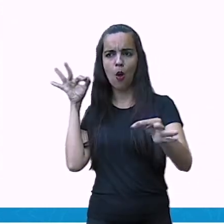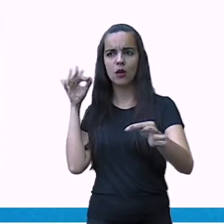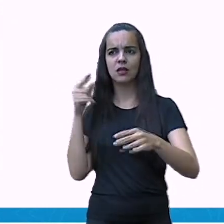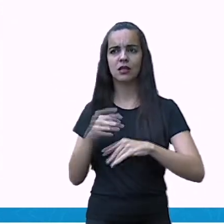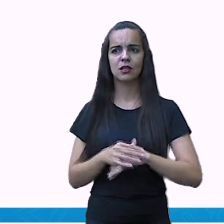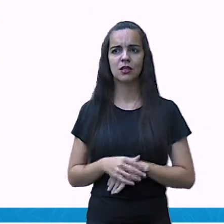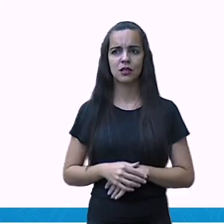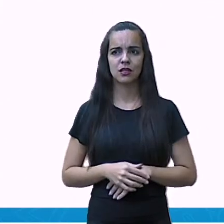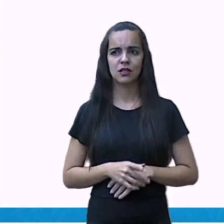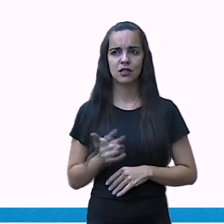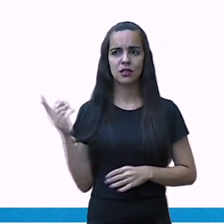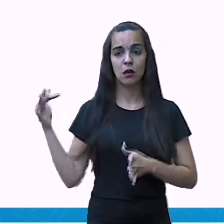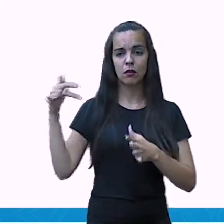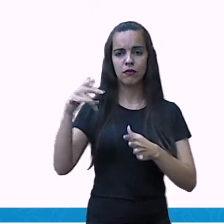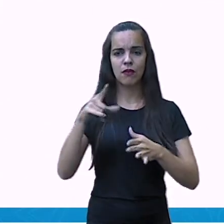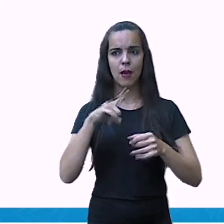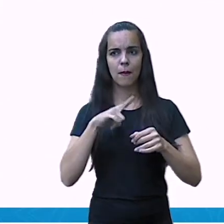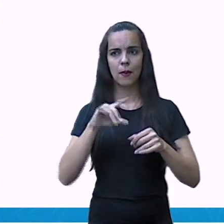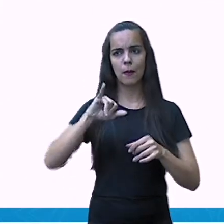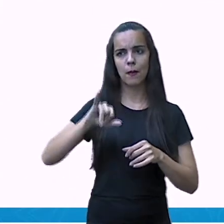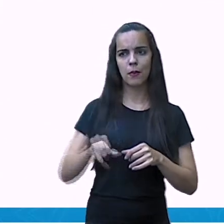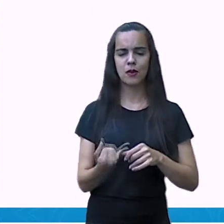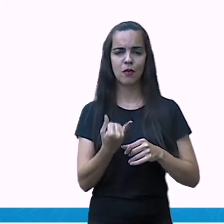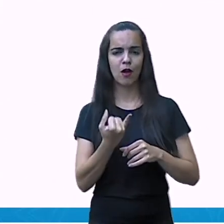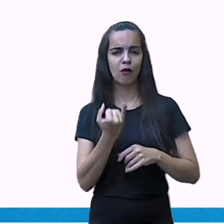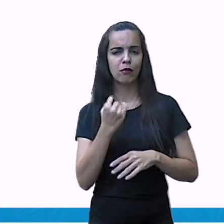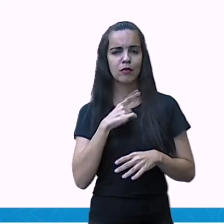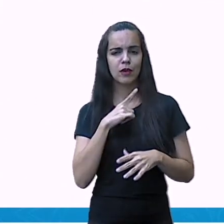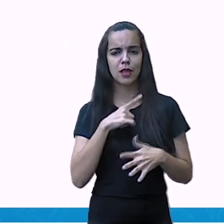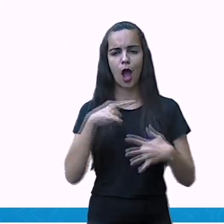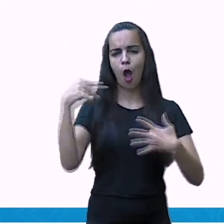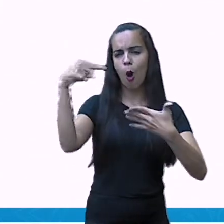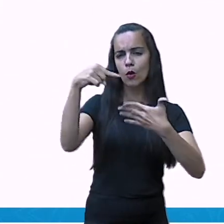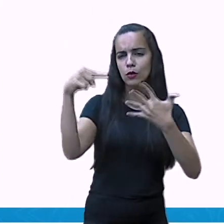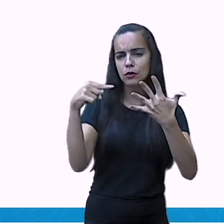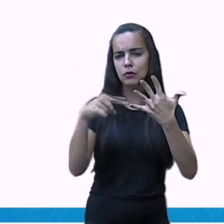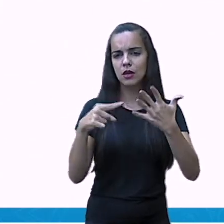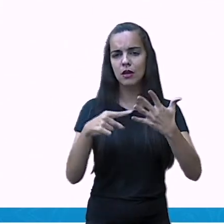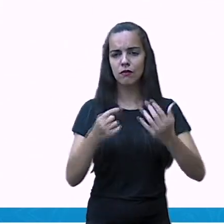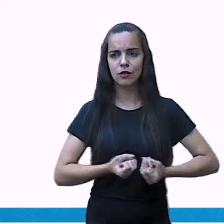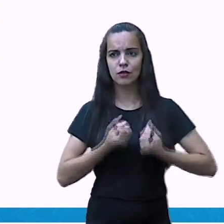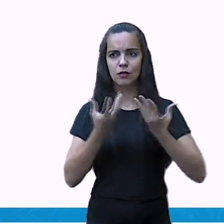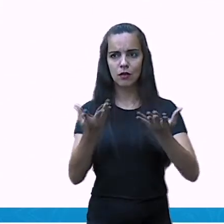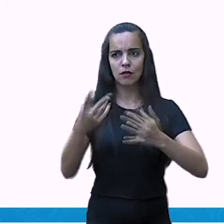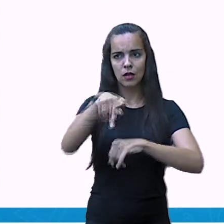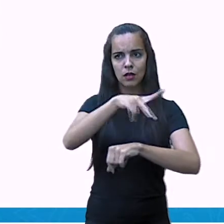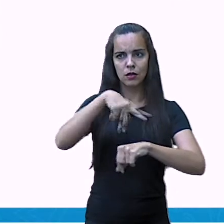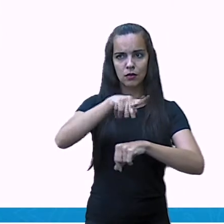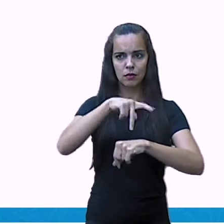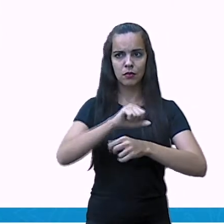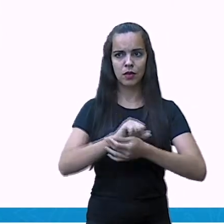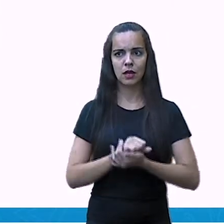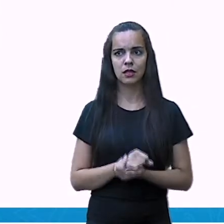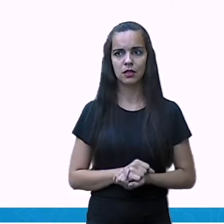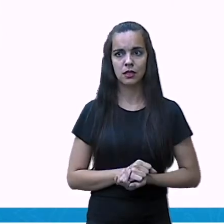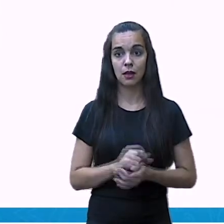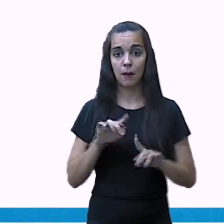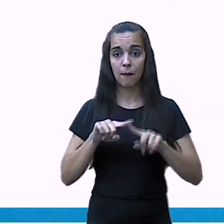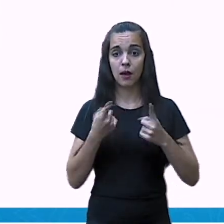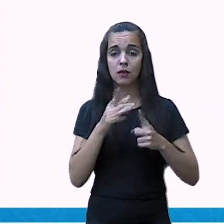sem poder usufruir todos os benefícios que a cidade tem.